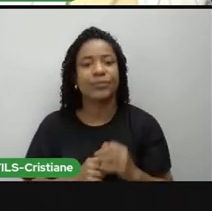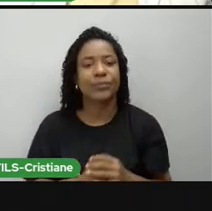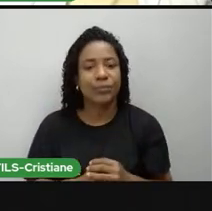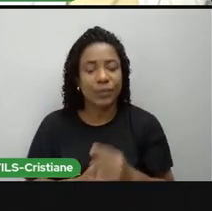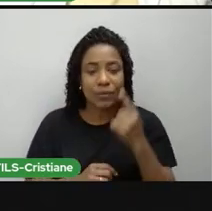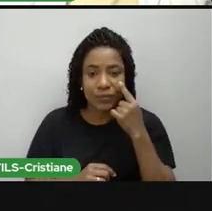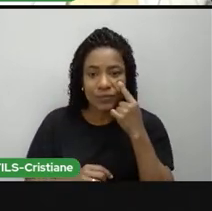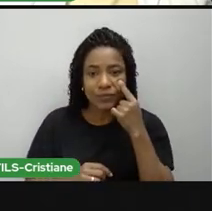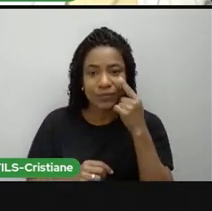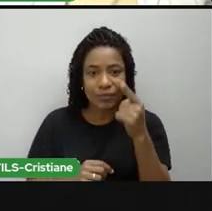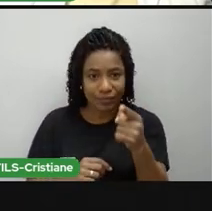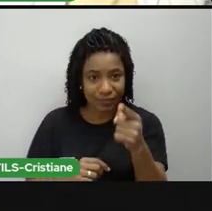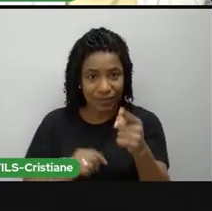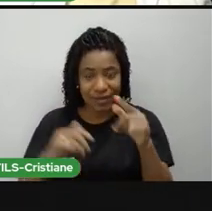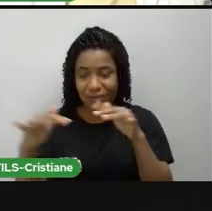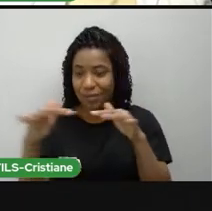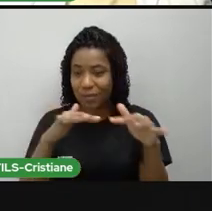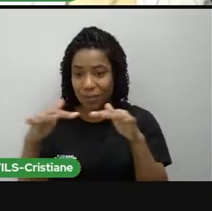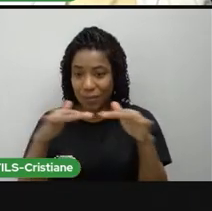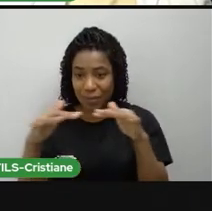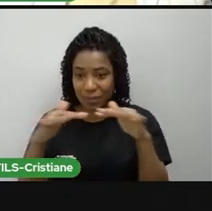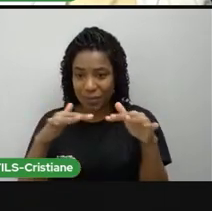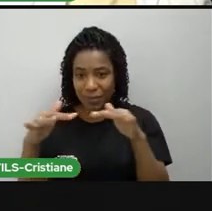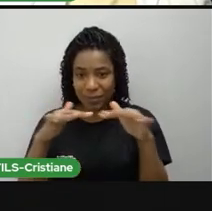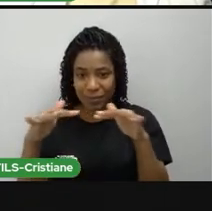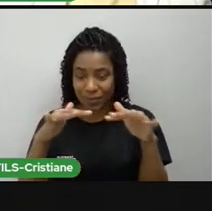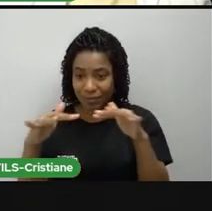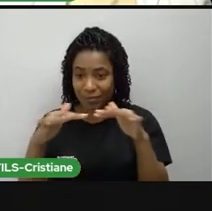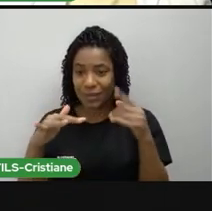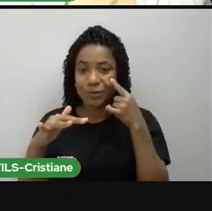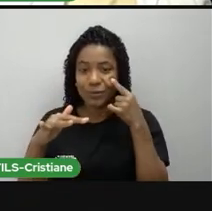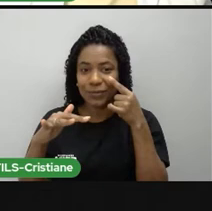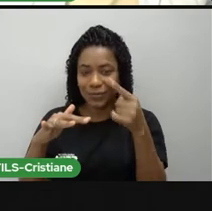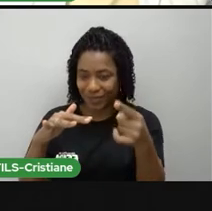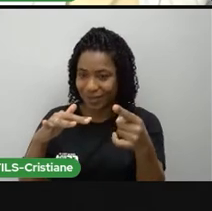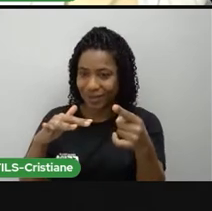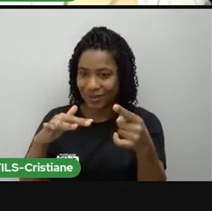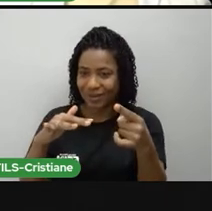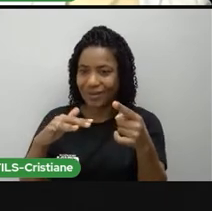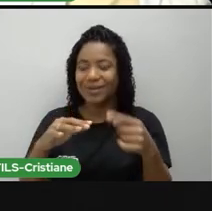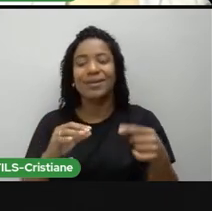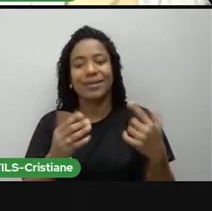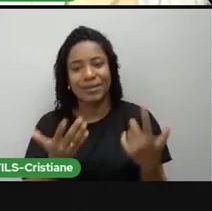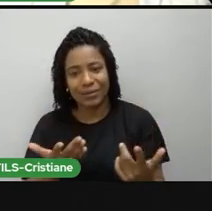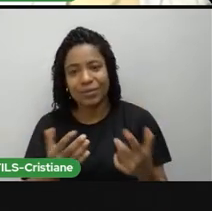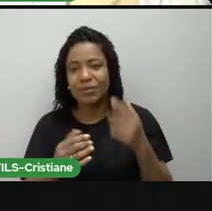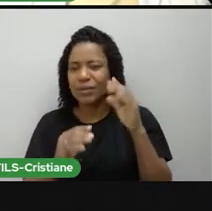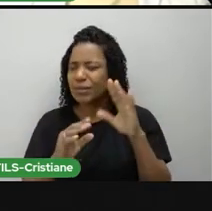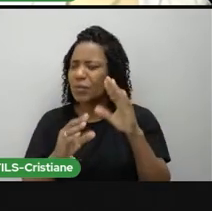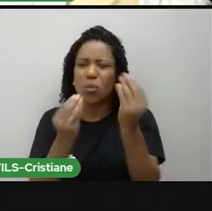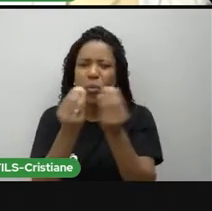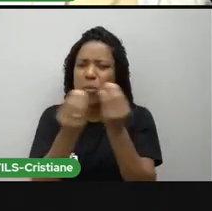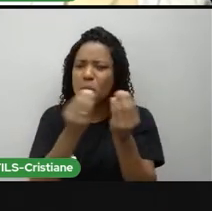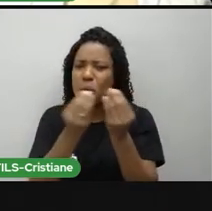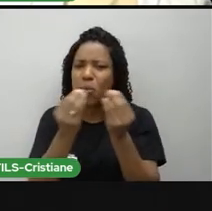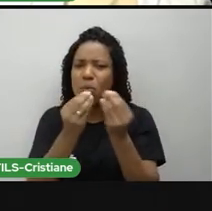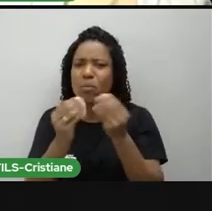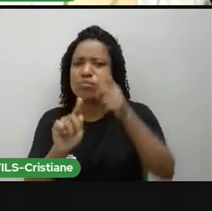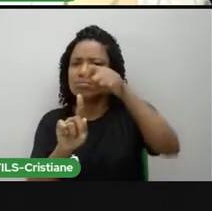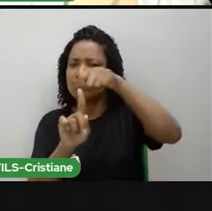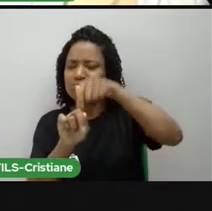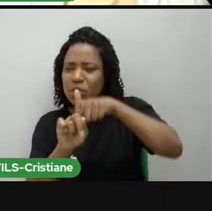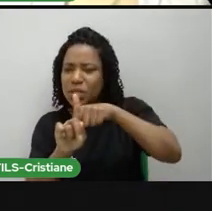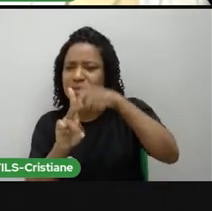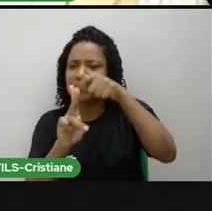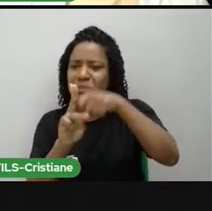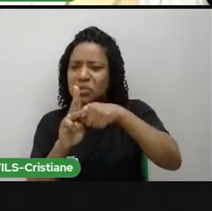Ainda é o movimento, né? De translação, que está dando uma volta em torno do Sol. Mas, para a gente entender direito como é que funcionam essas